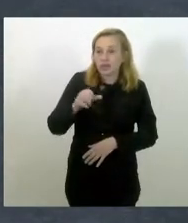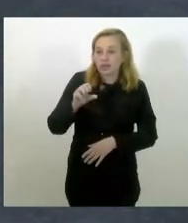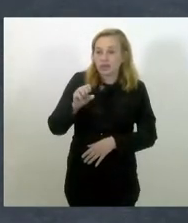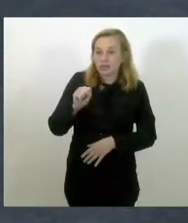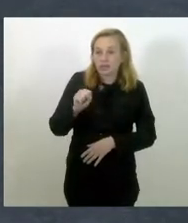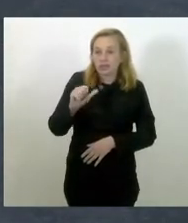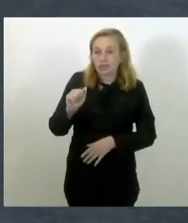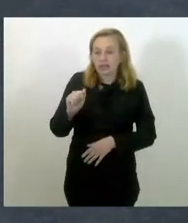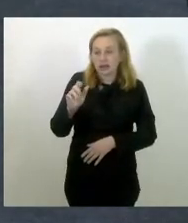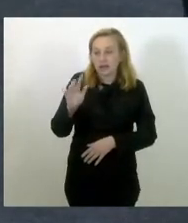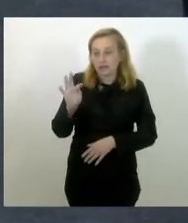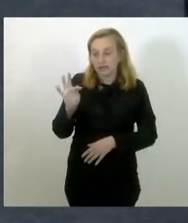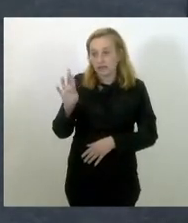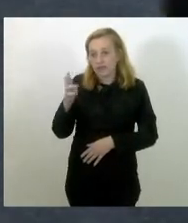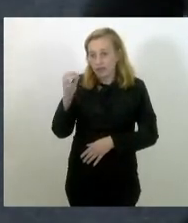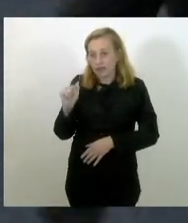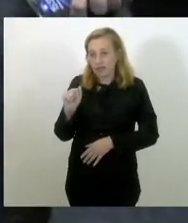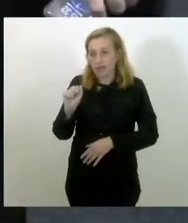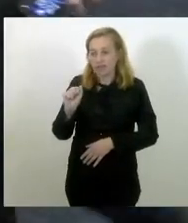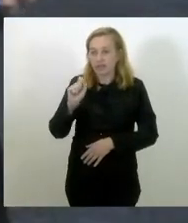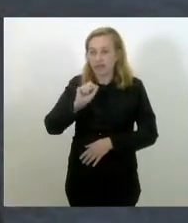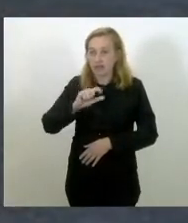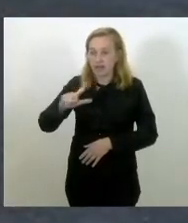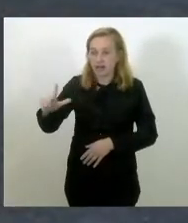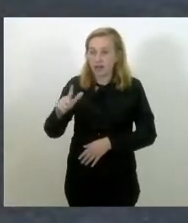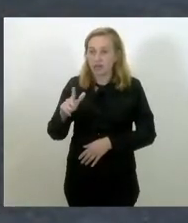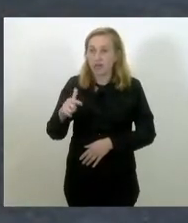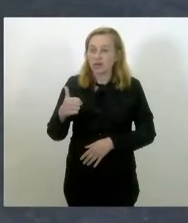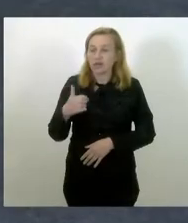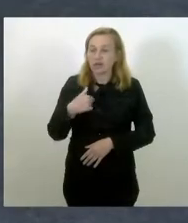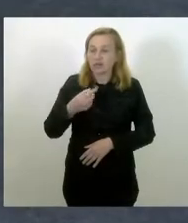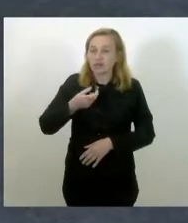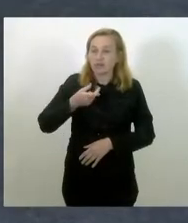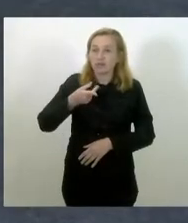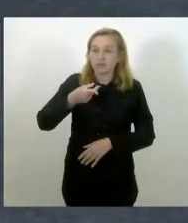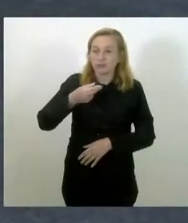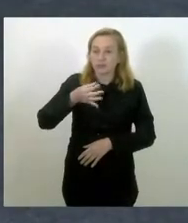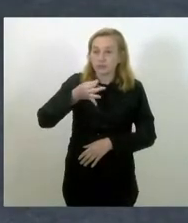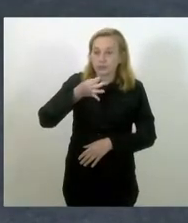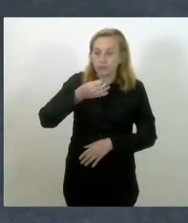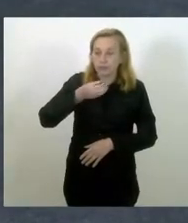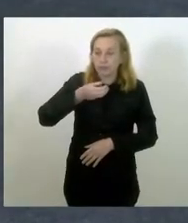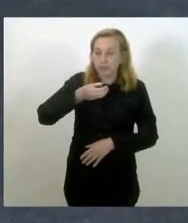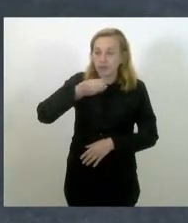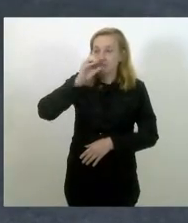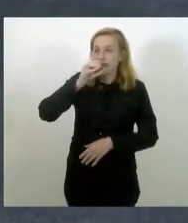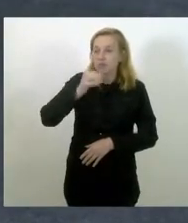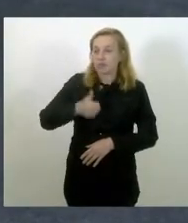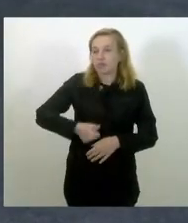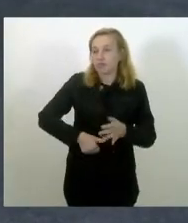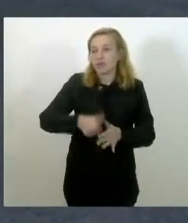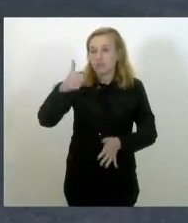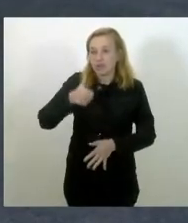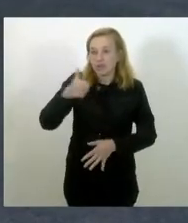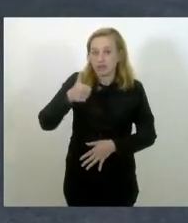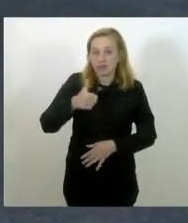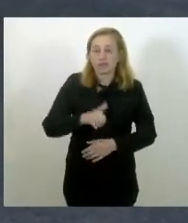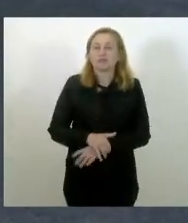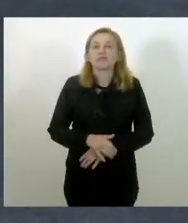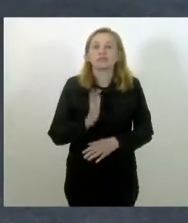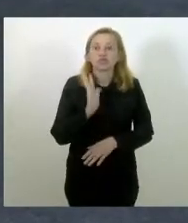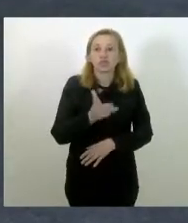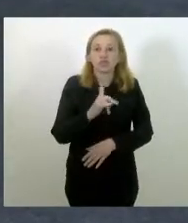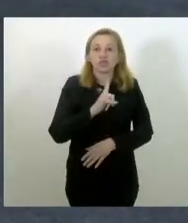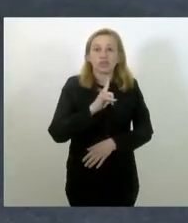eu, graças a Deus, pude beber com o prefeito Gutinho. Quero dizer aos senhores, dizer aos senhores deputados Martins, que nós já temos